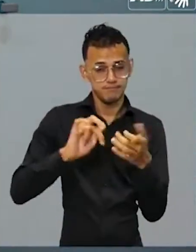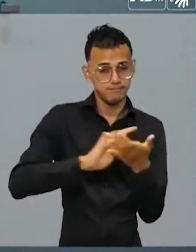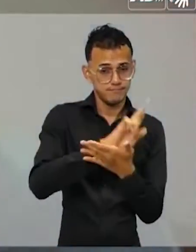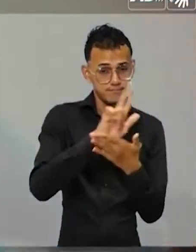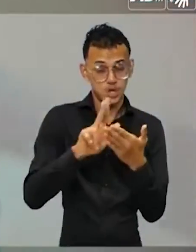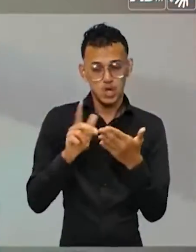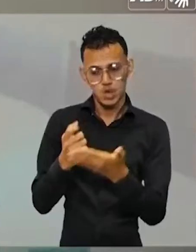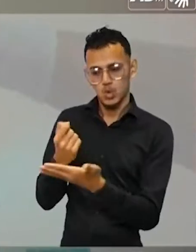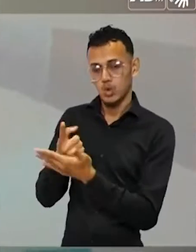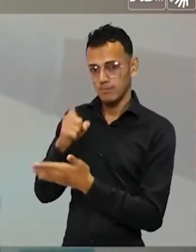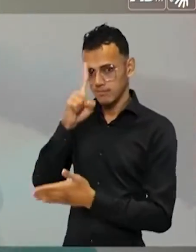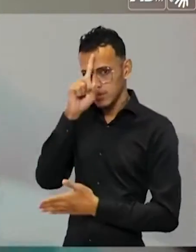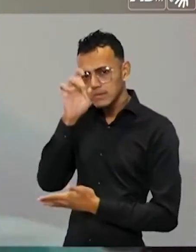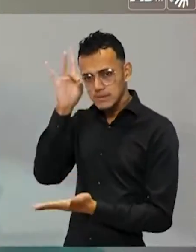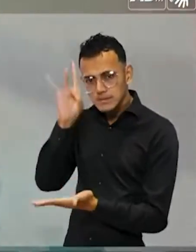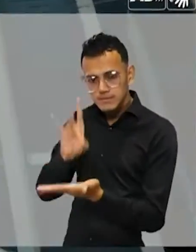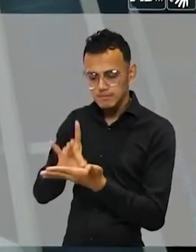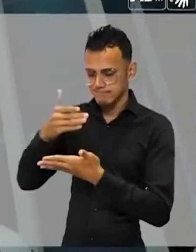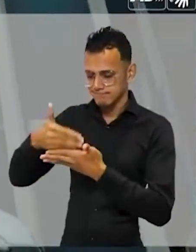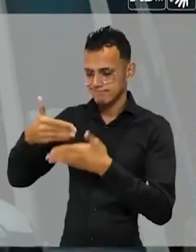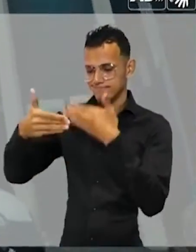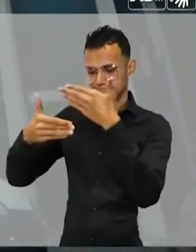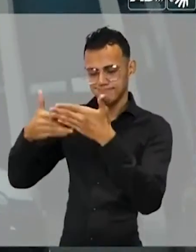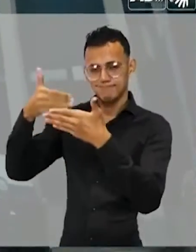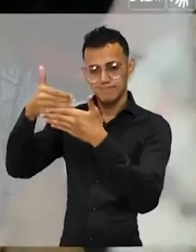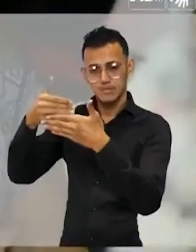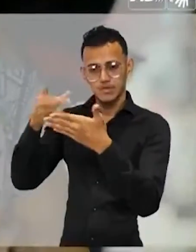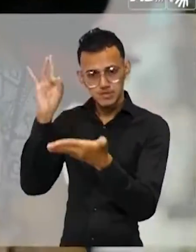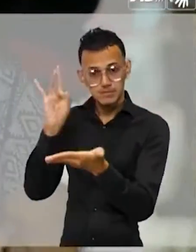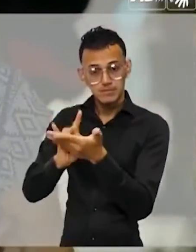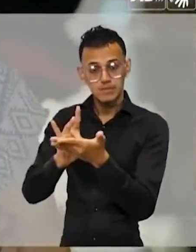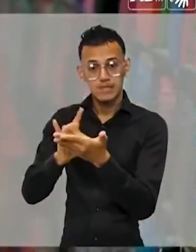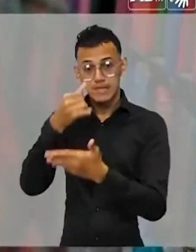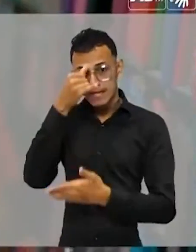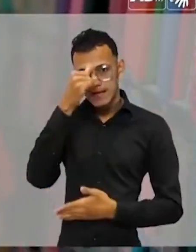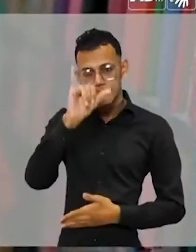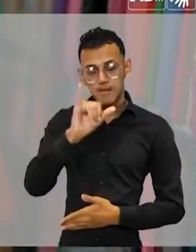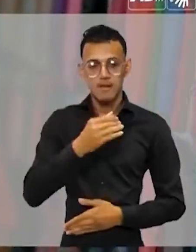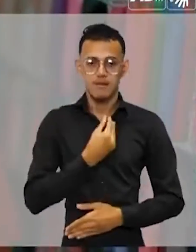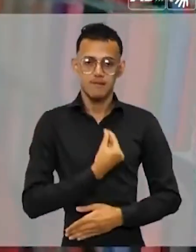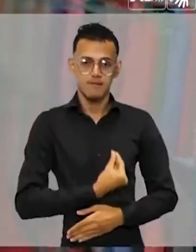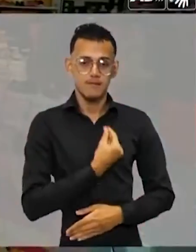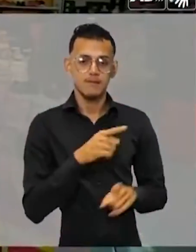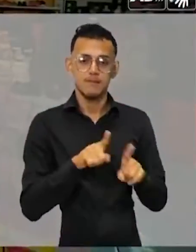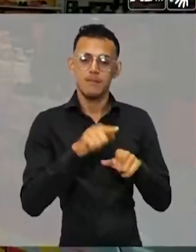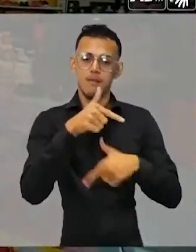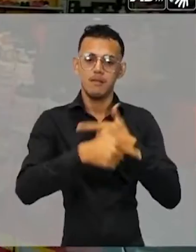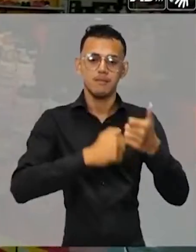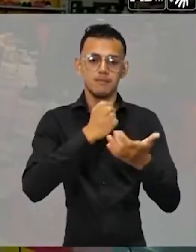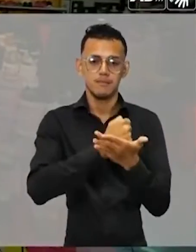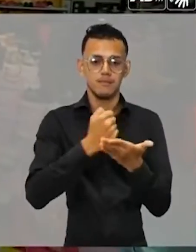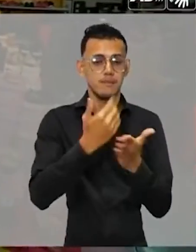alvenaria, um hospital de verdade. E tentando evitar que vidas e empregos possam perdido.